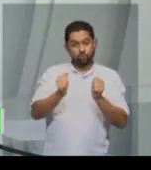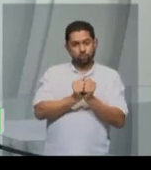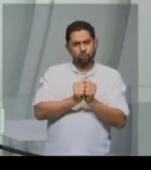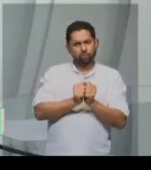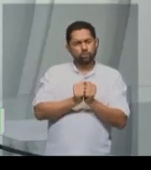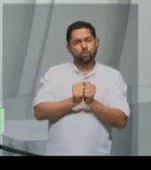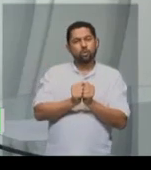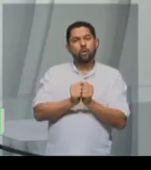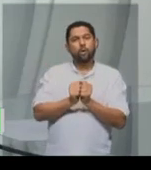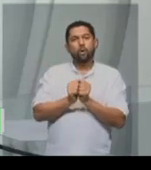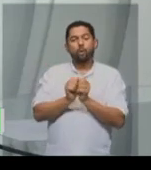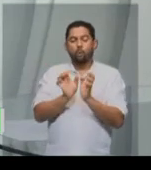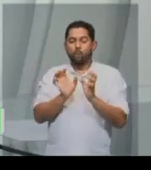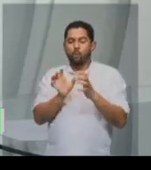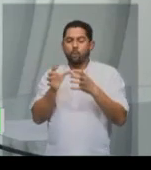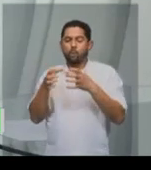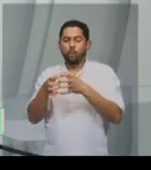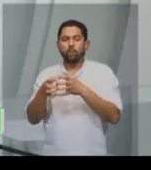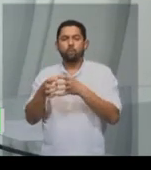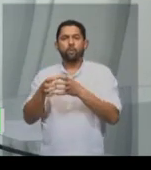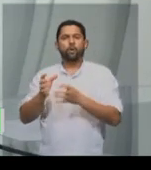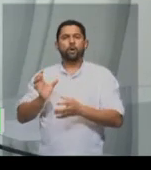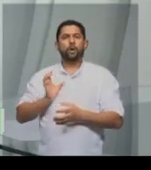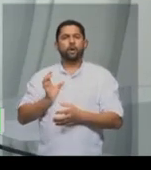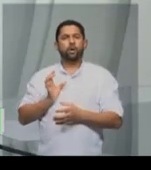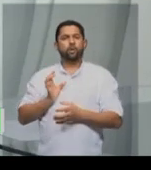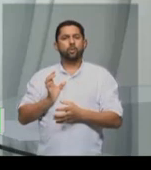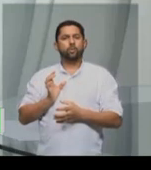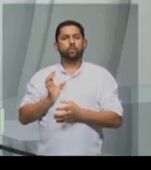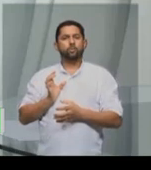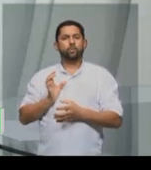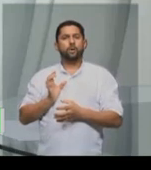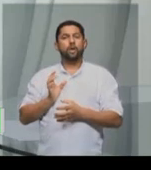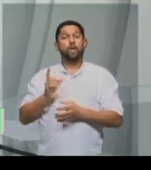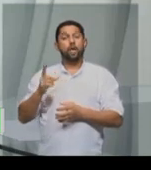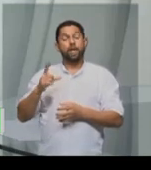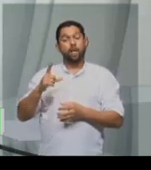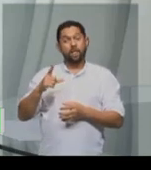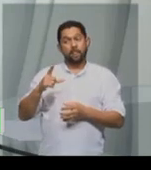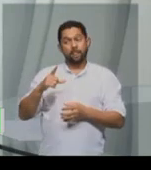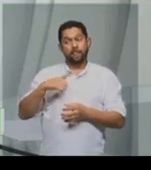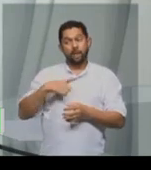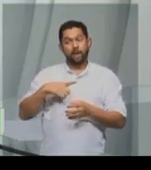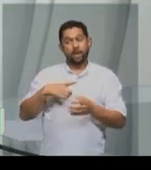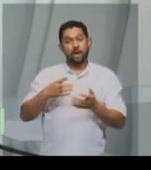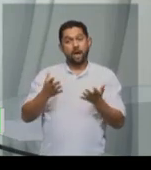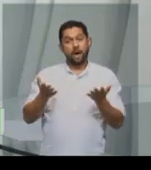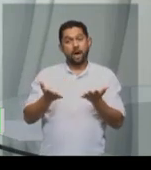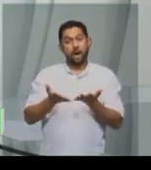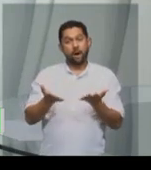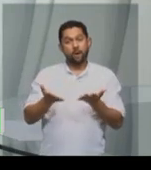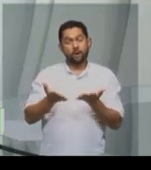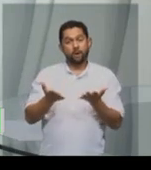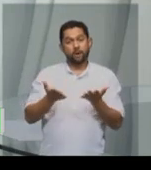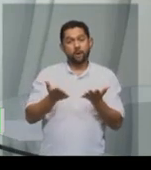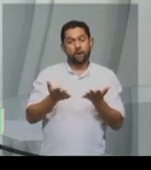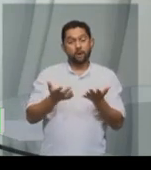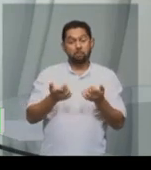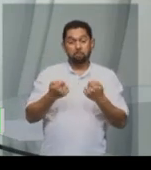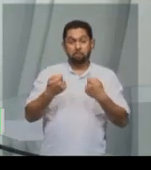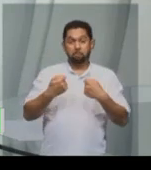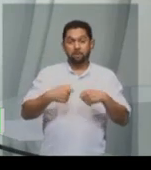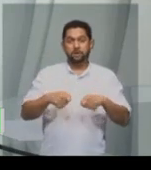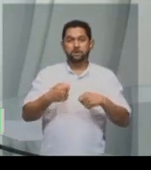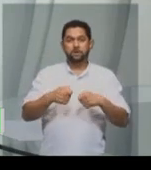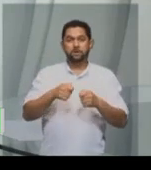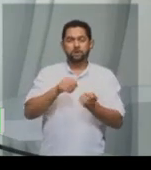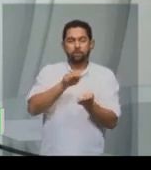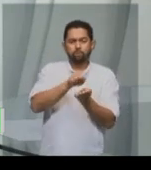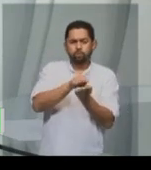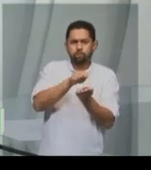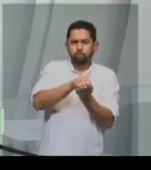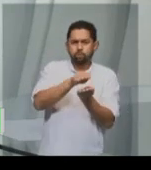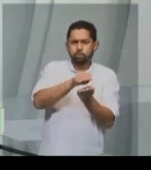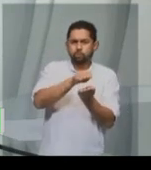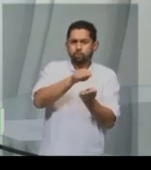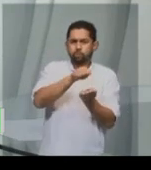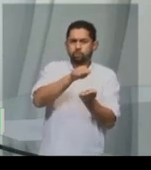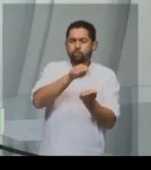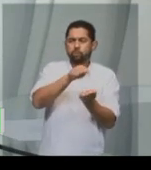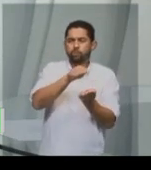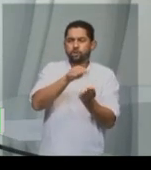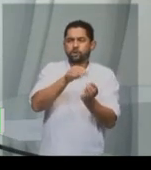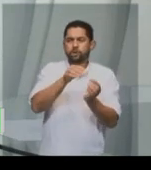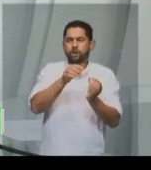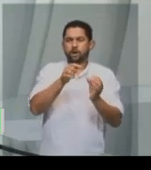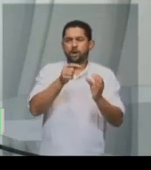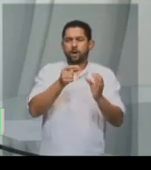burguesa, você começa a ter um período de necessidade de acúmulo de capital.